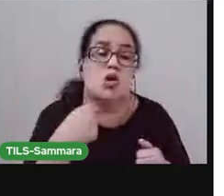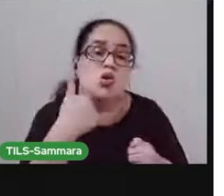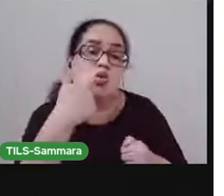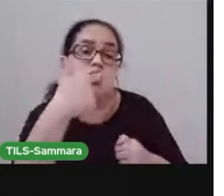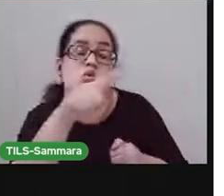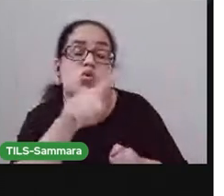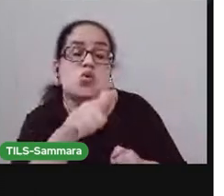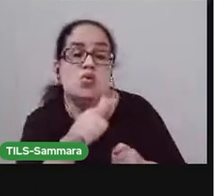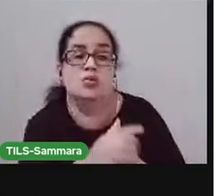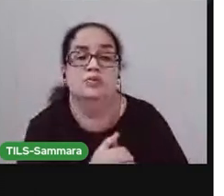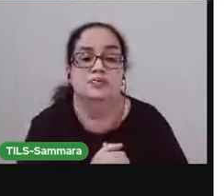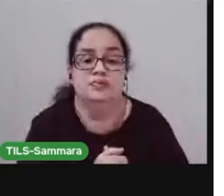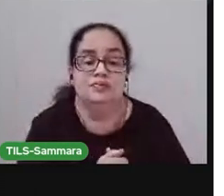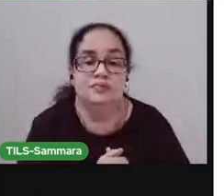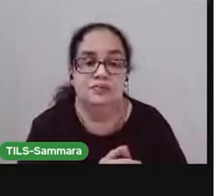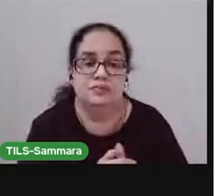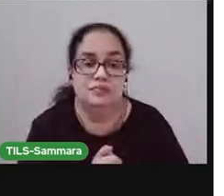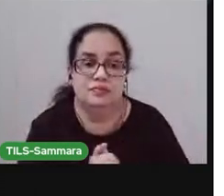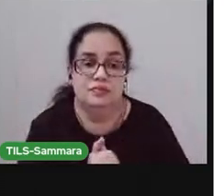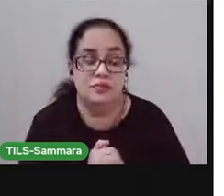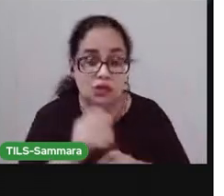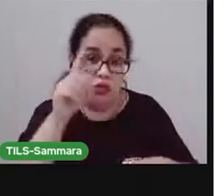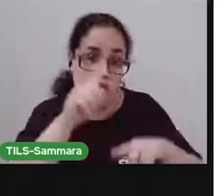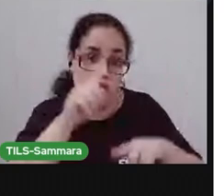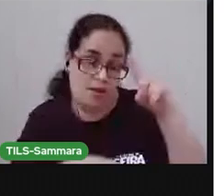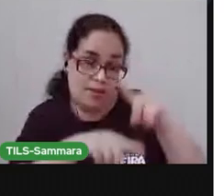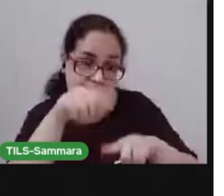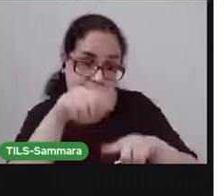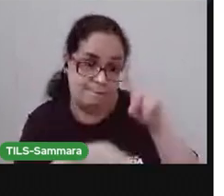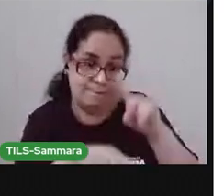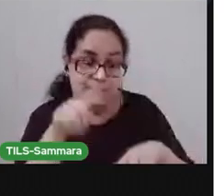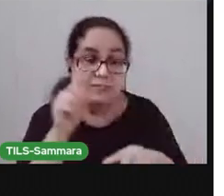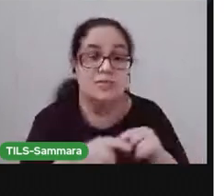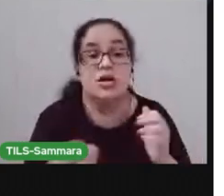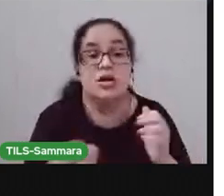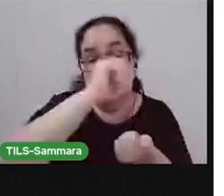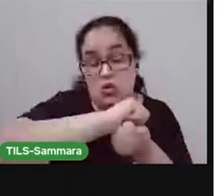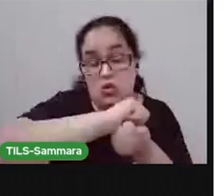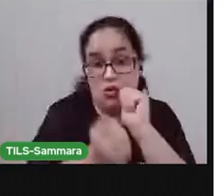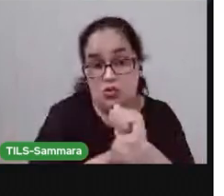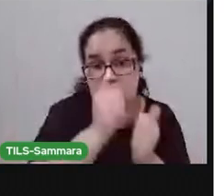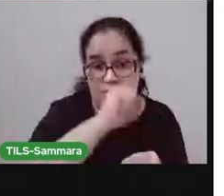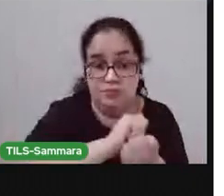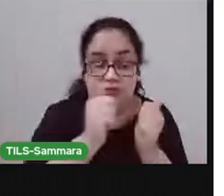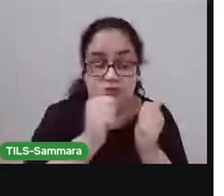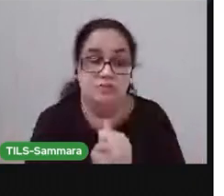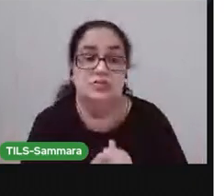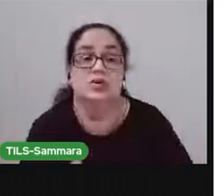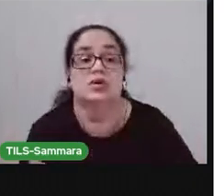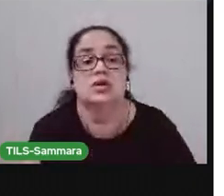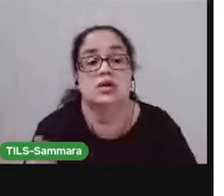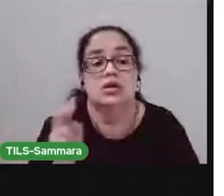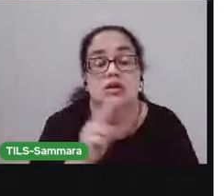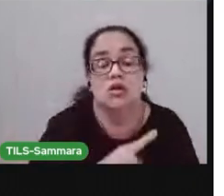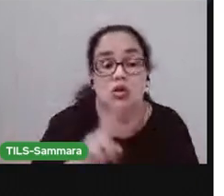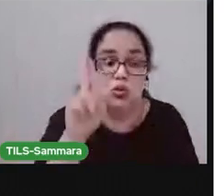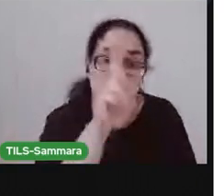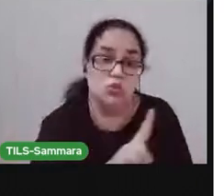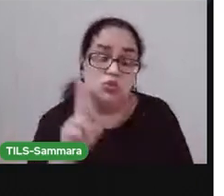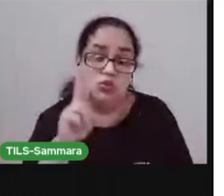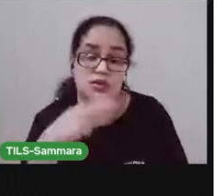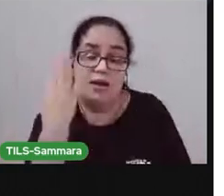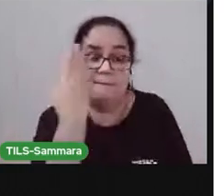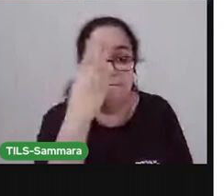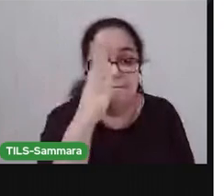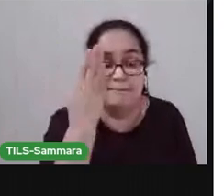objeto, né? Outra obra de arte. Que foi feita utilizando madeira.